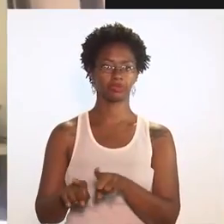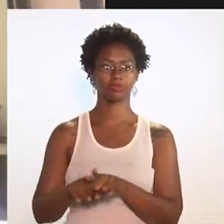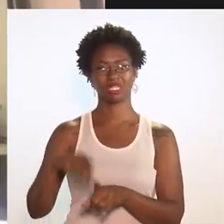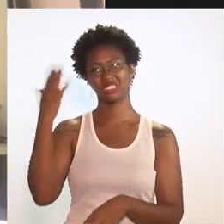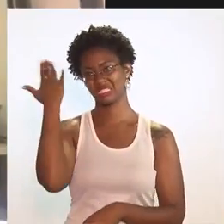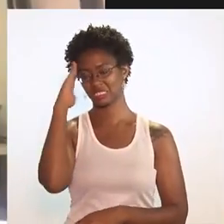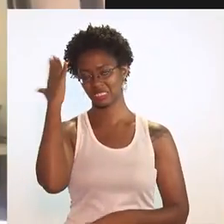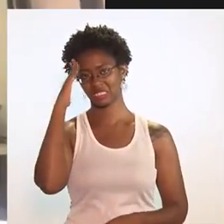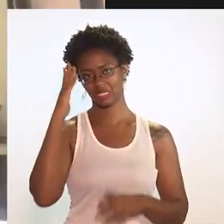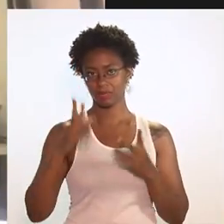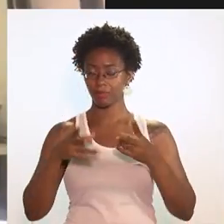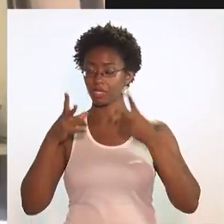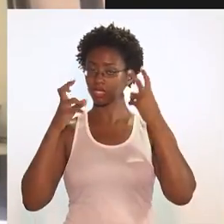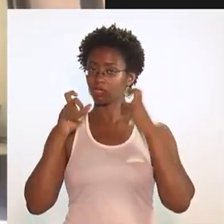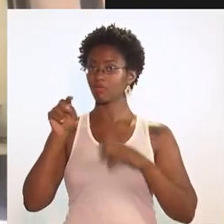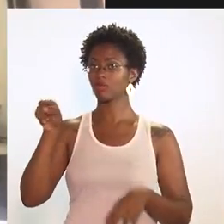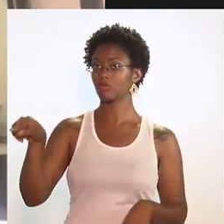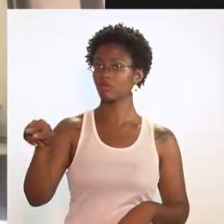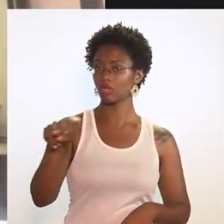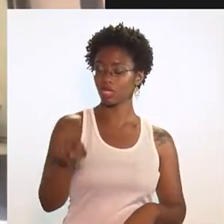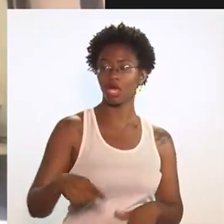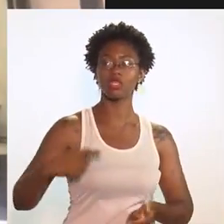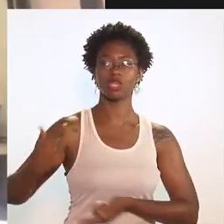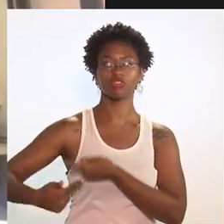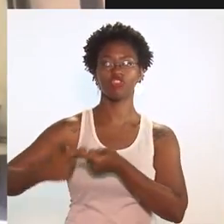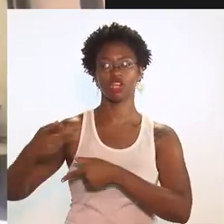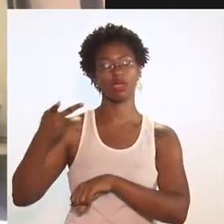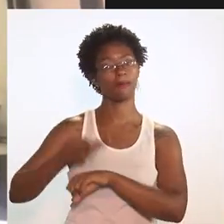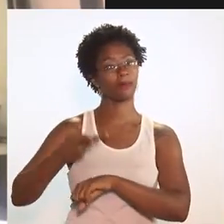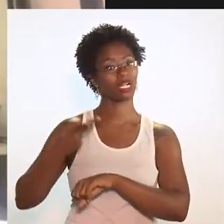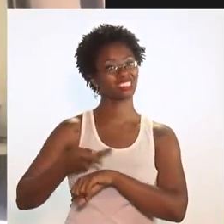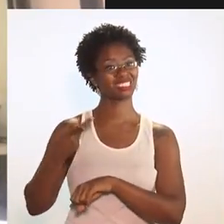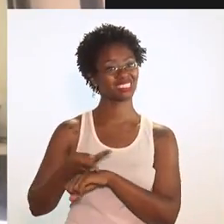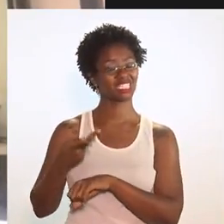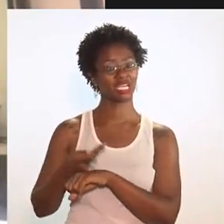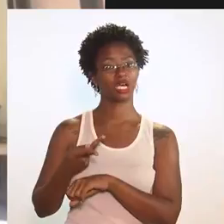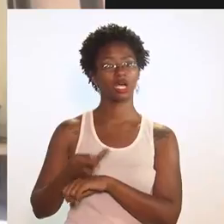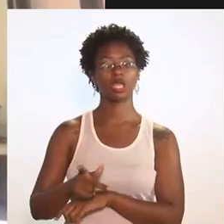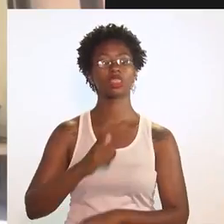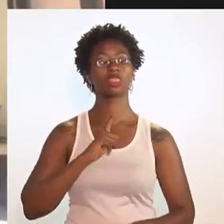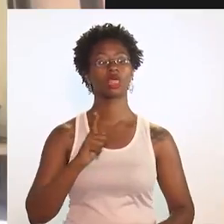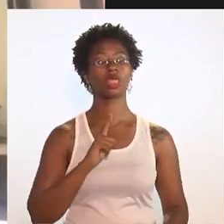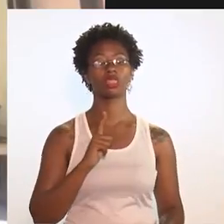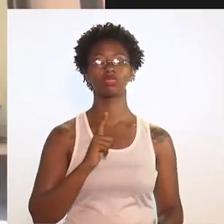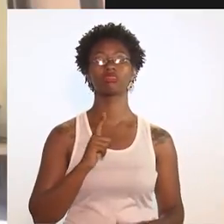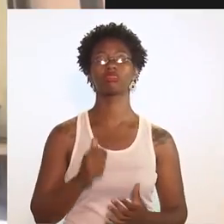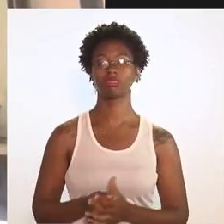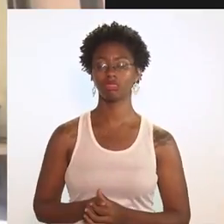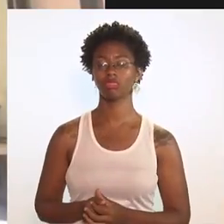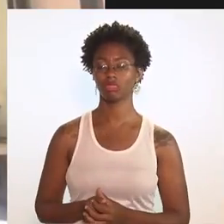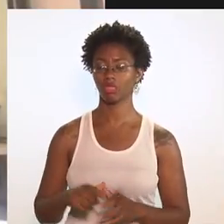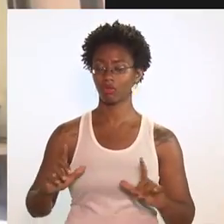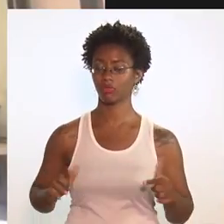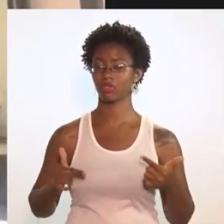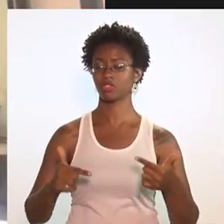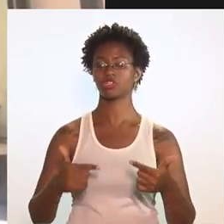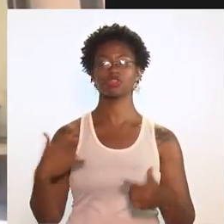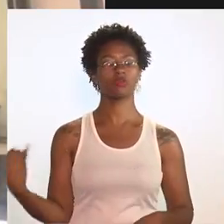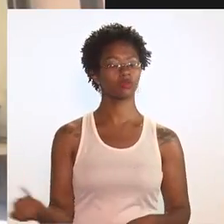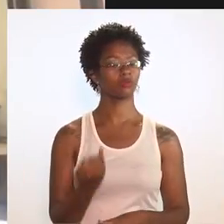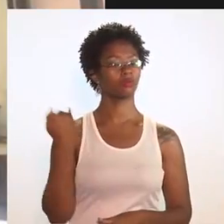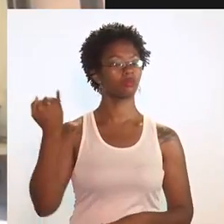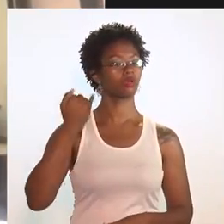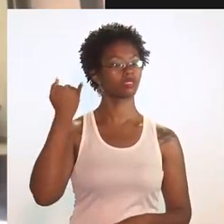preconceito e entender que essa geração prateada tem um ativo muito